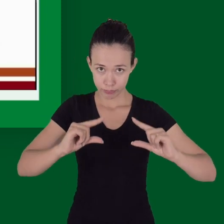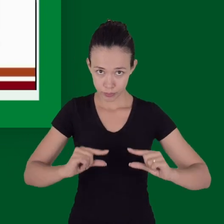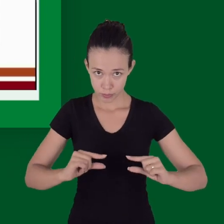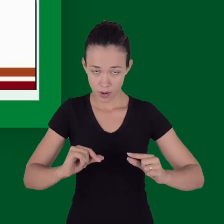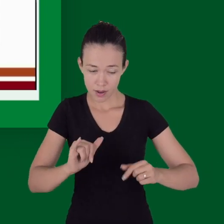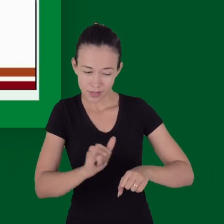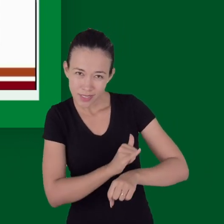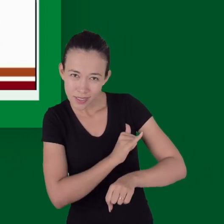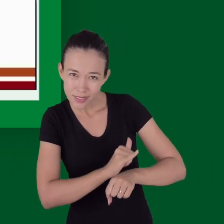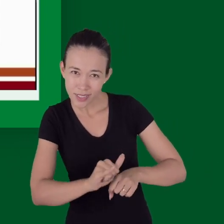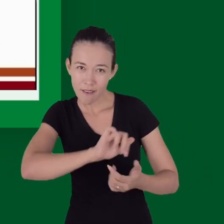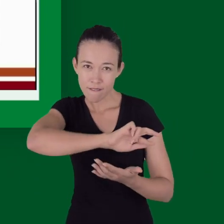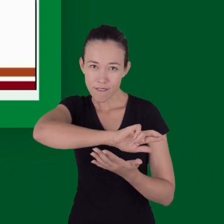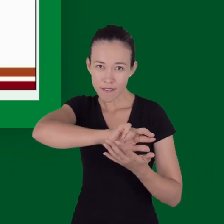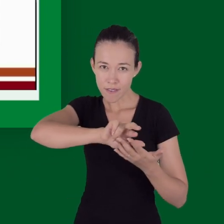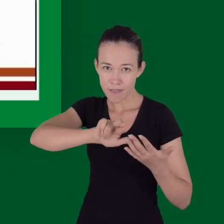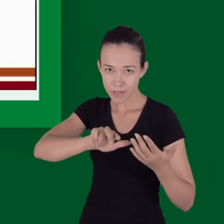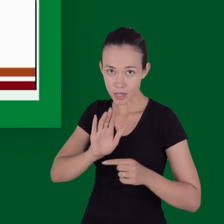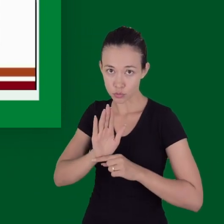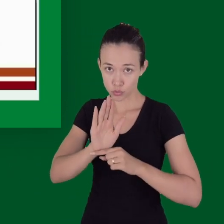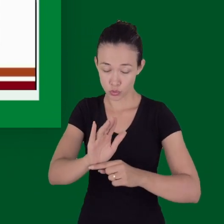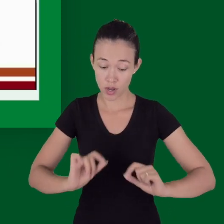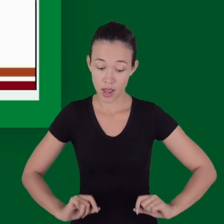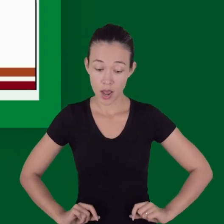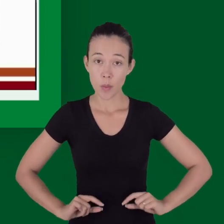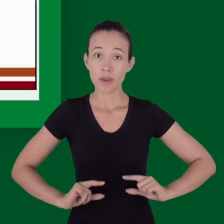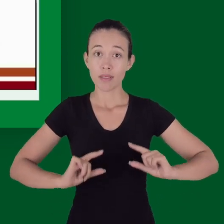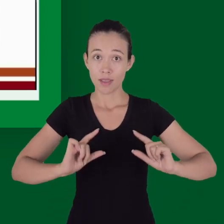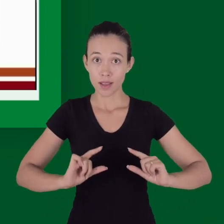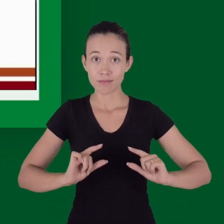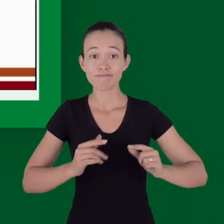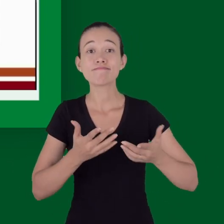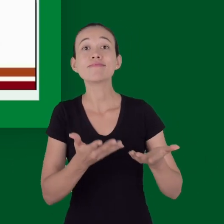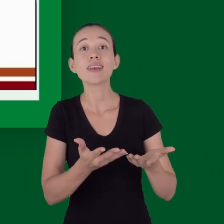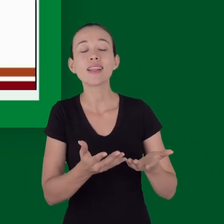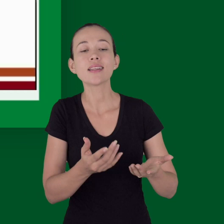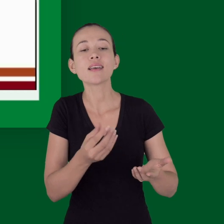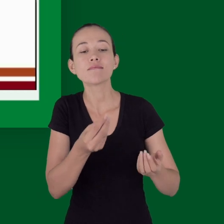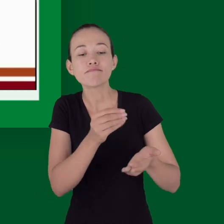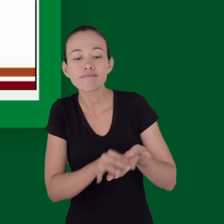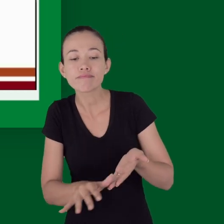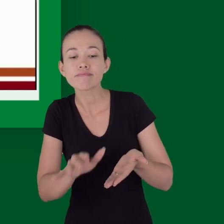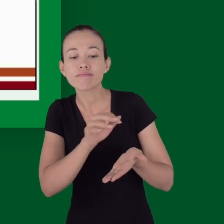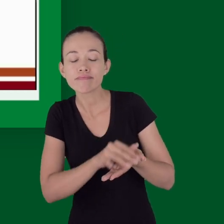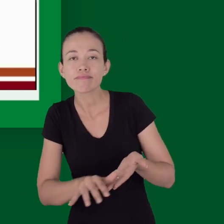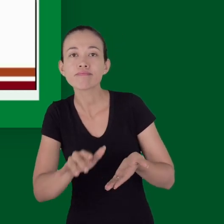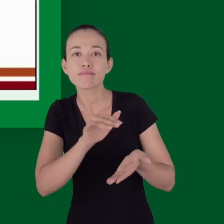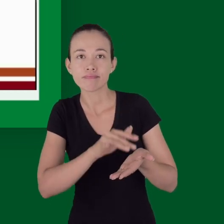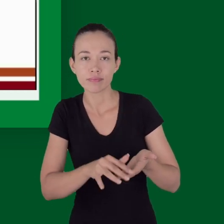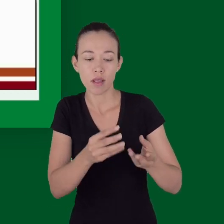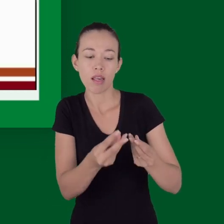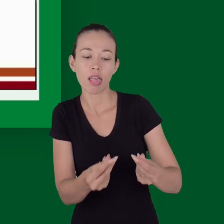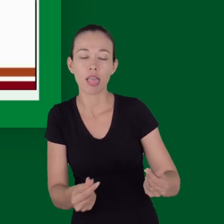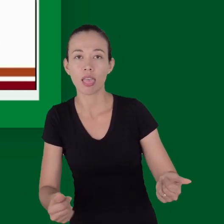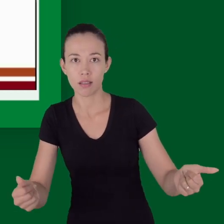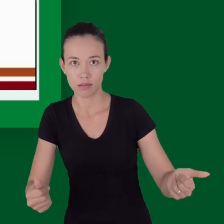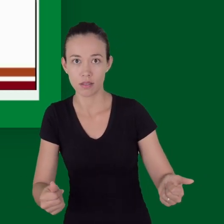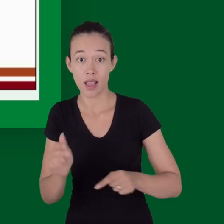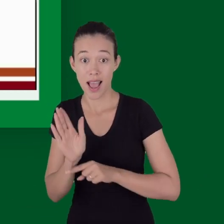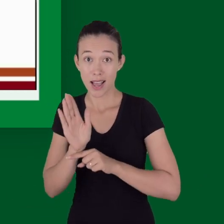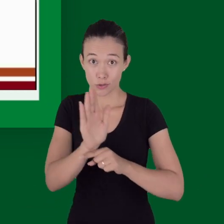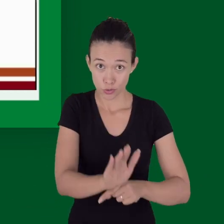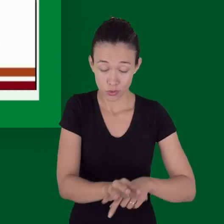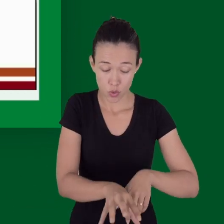coagulação e a própria ressuscitação polêmica vai causar uma hemodiluição e também influencia